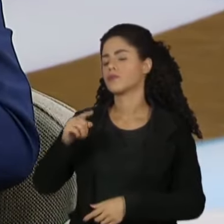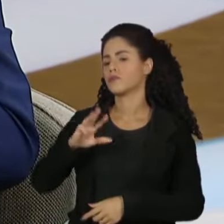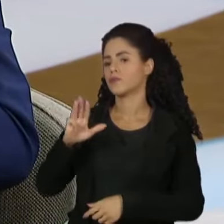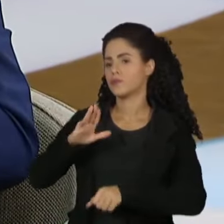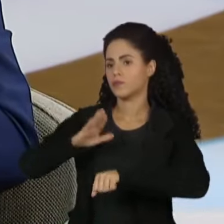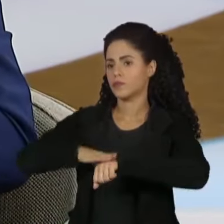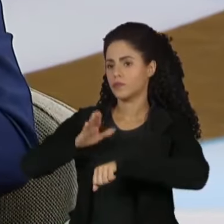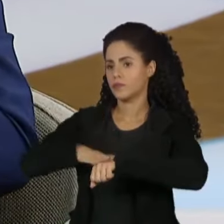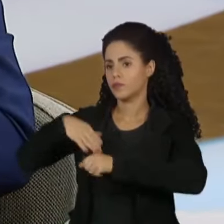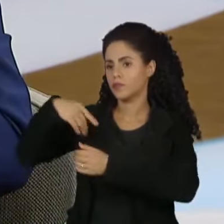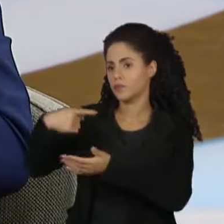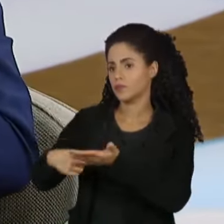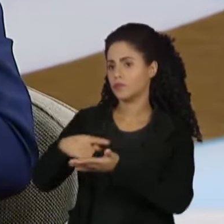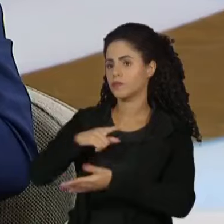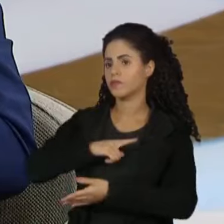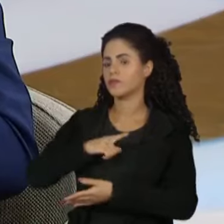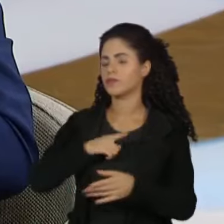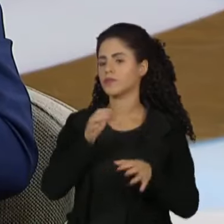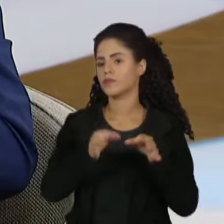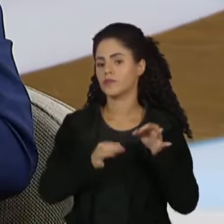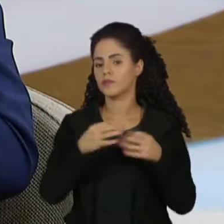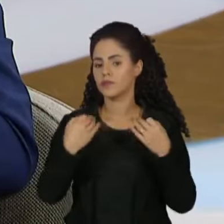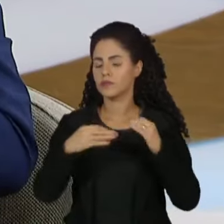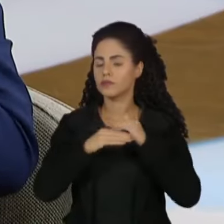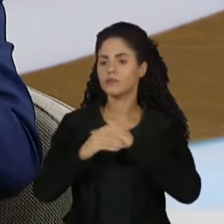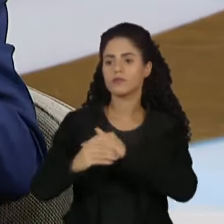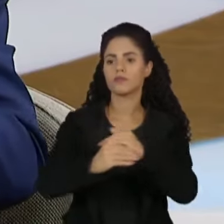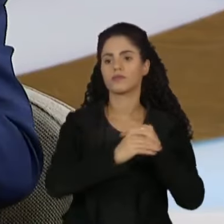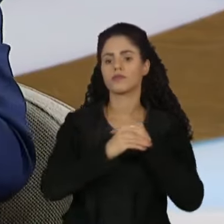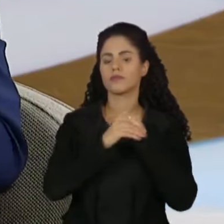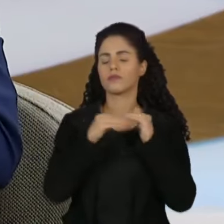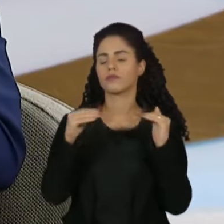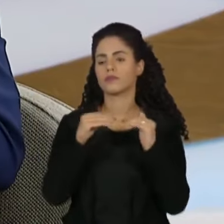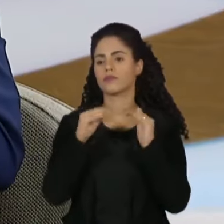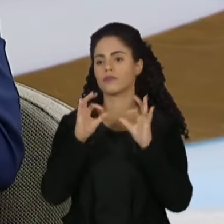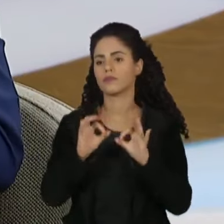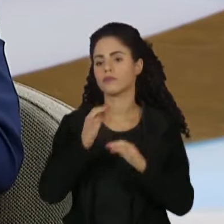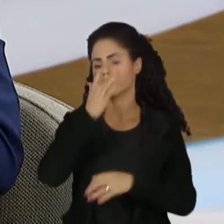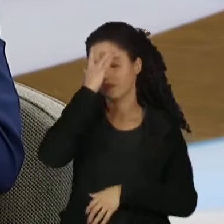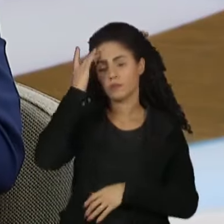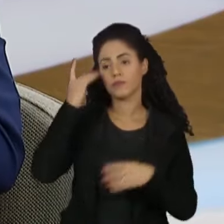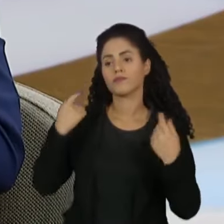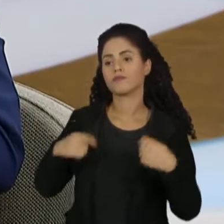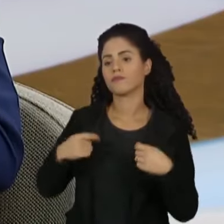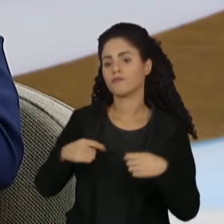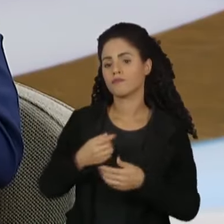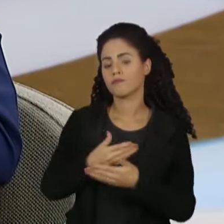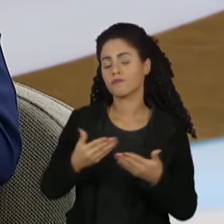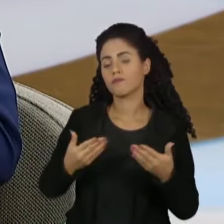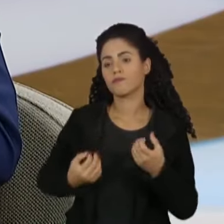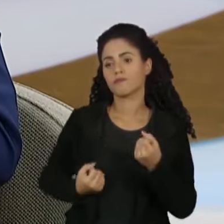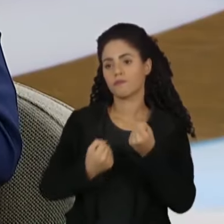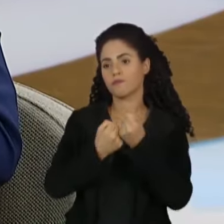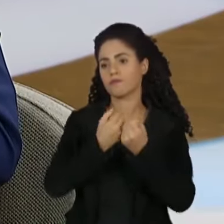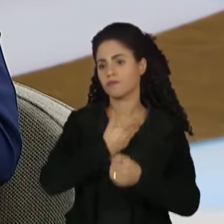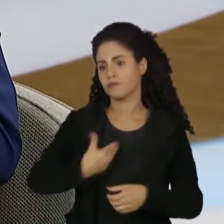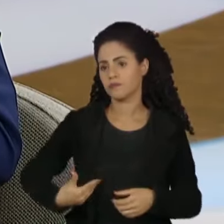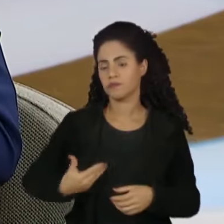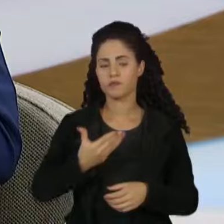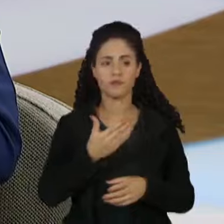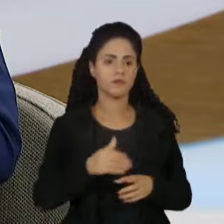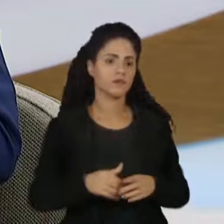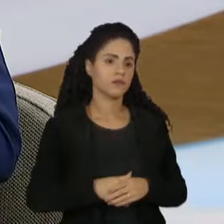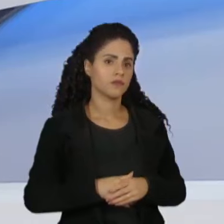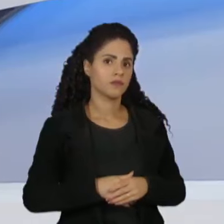esse compromisso com a justiça social, com aqueles que mais precisam do apoio do Estado. Eduardo.